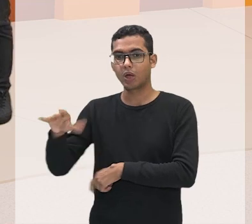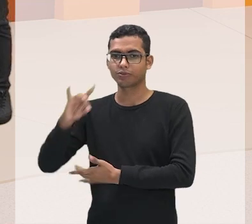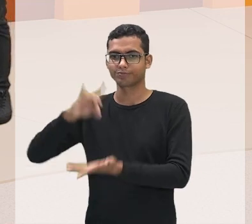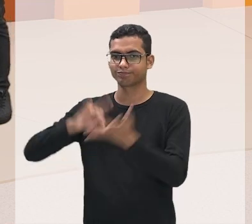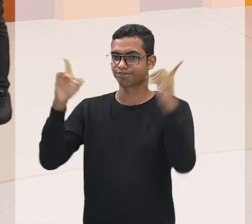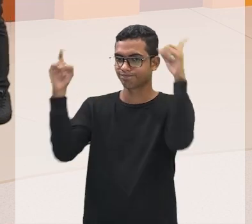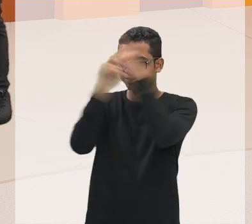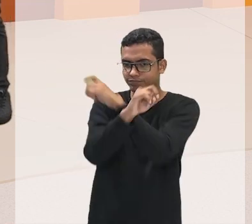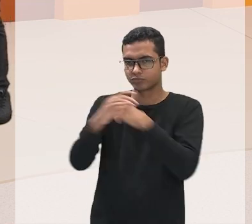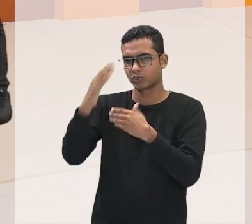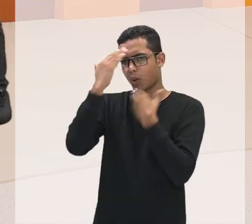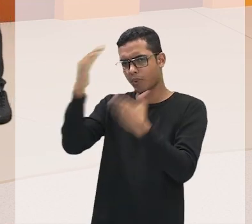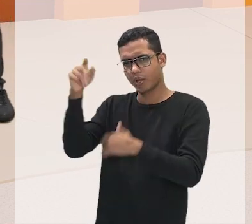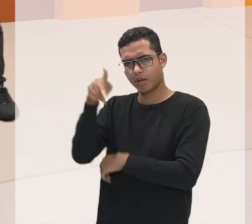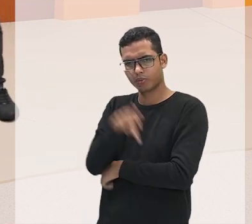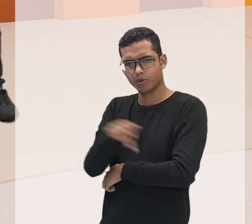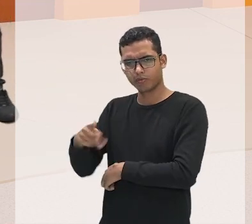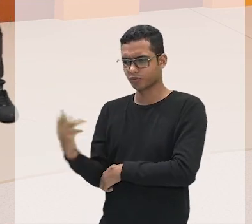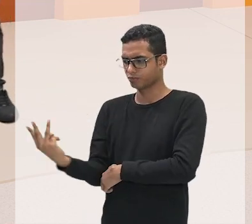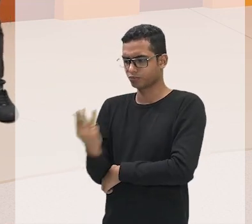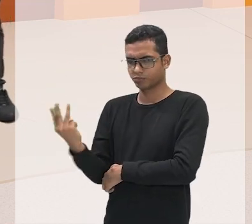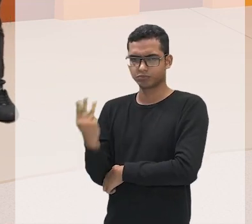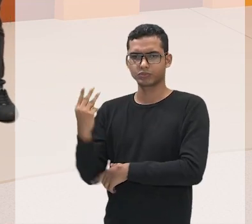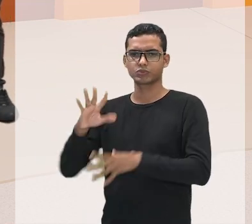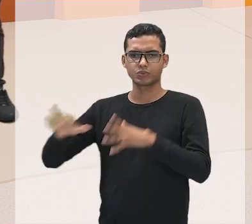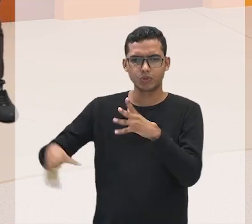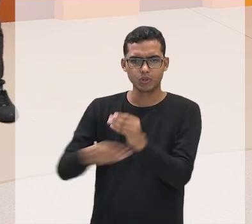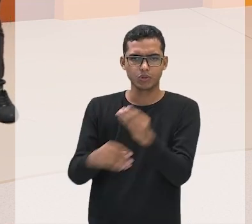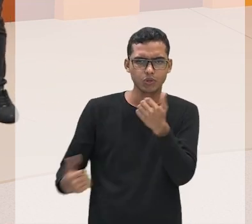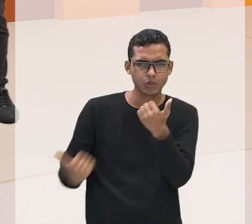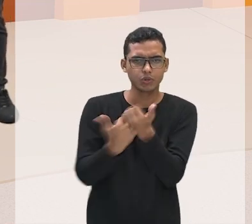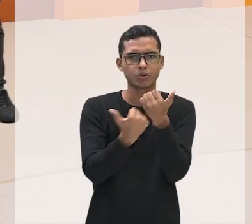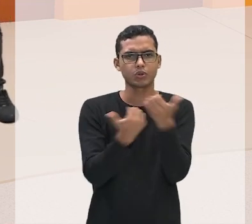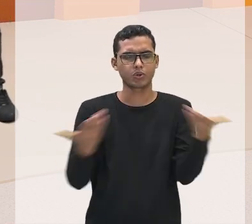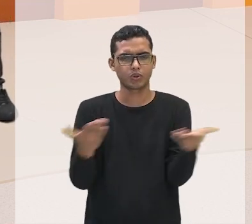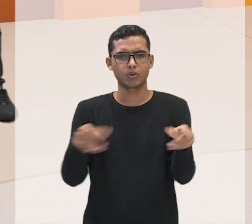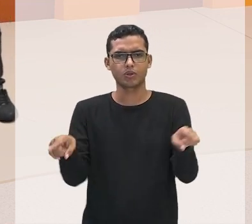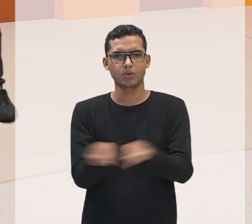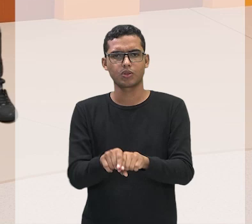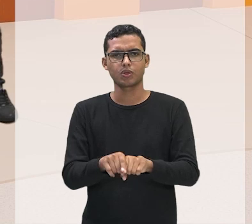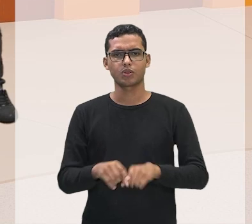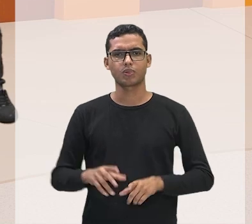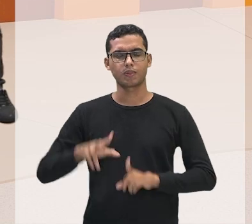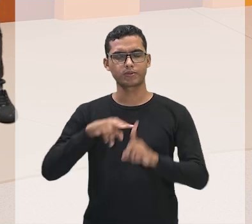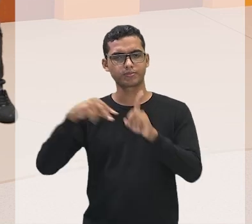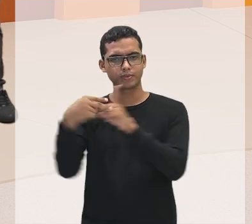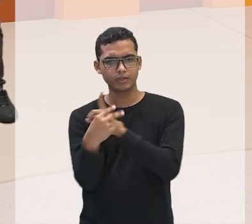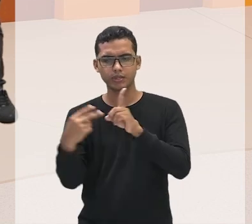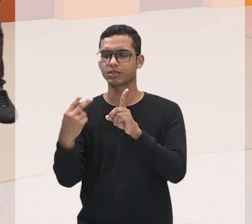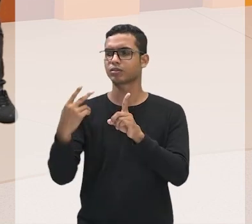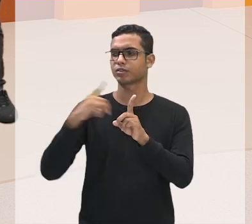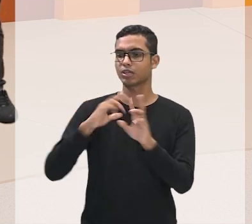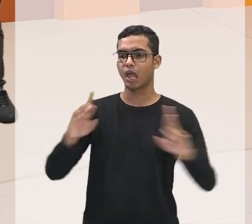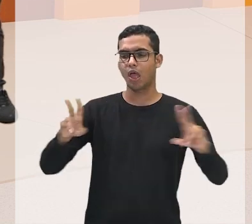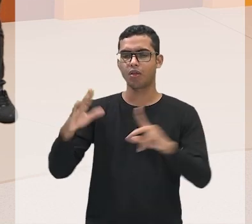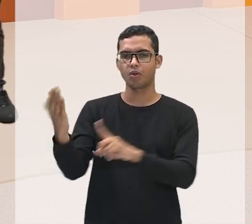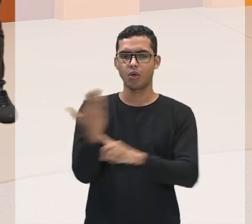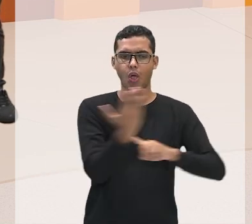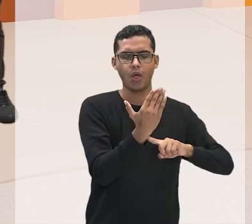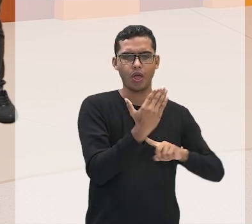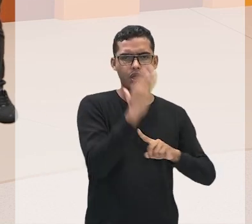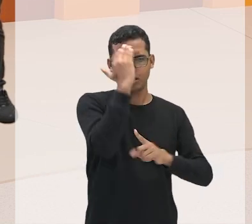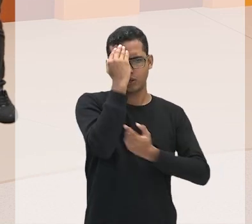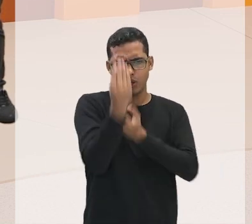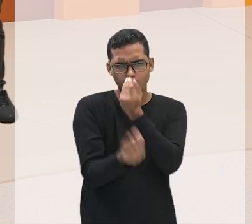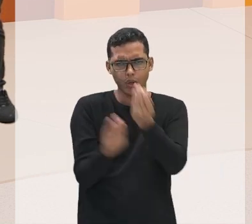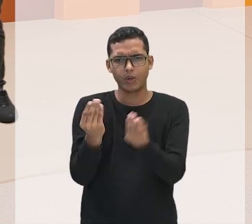Josino obrigado obrigado aos três professores que colaboraram aqui com o nosso Humano Adverso são pontos de formas de ajudar a gente a compreender essa situação aqui no